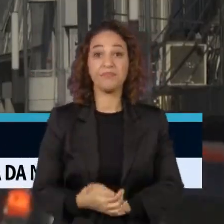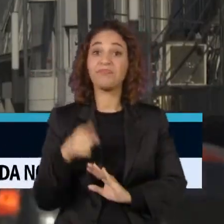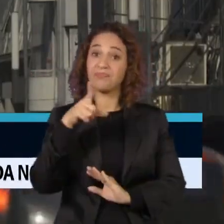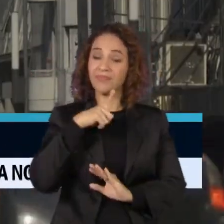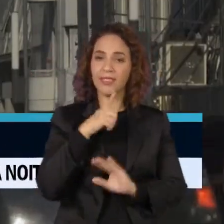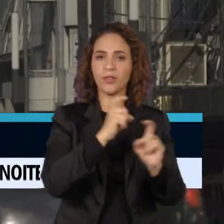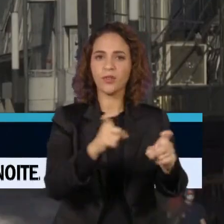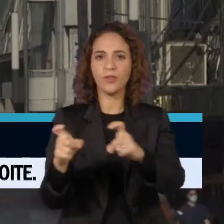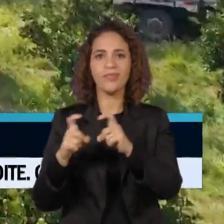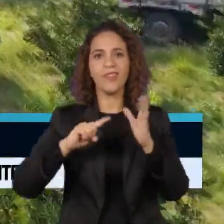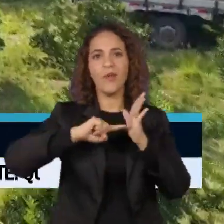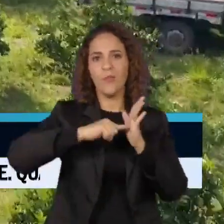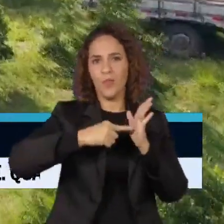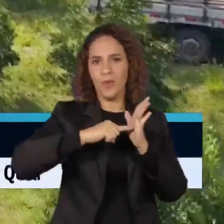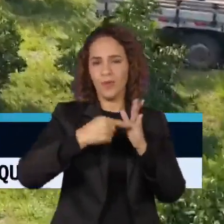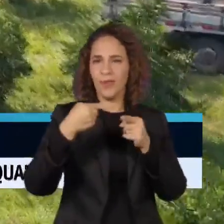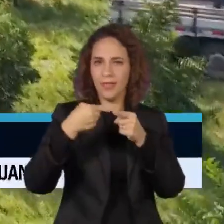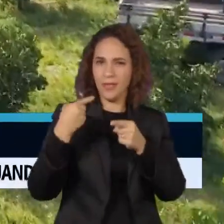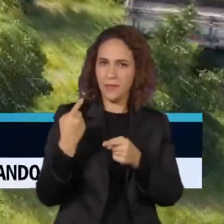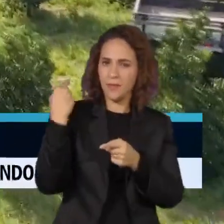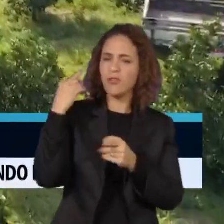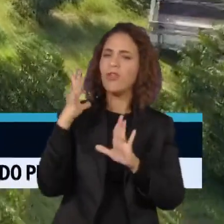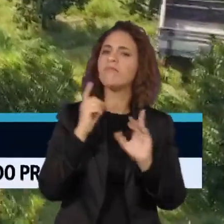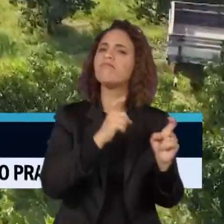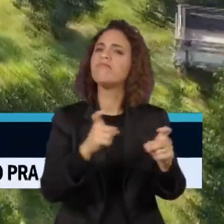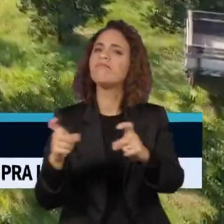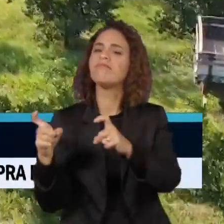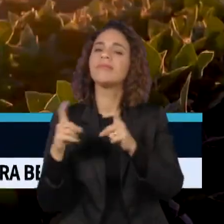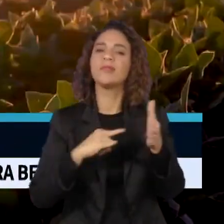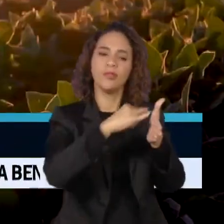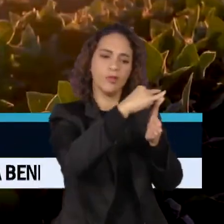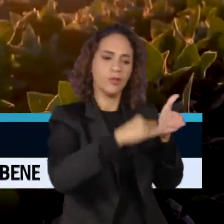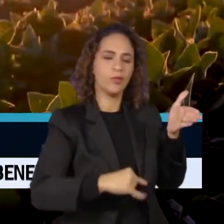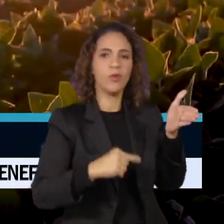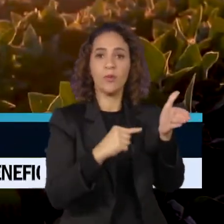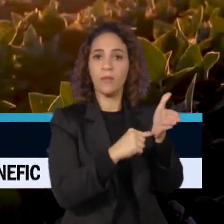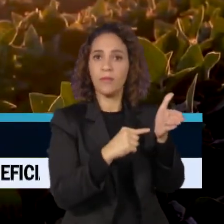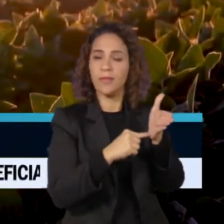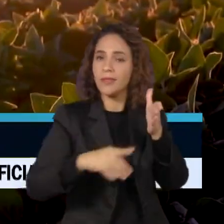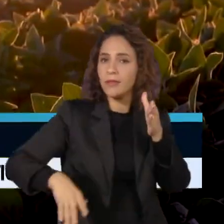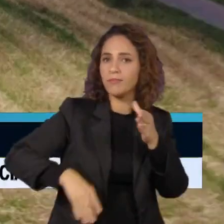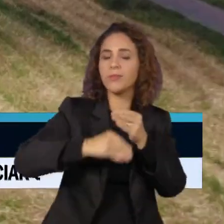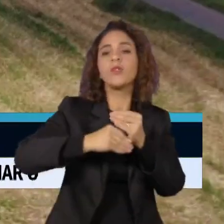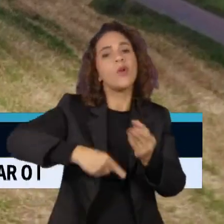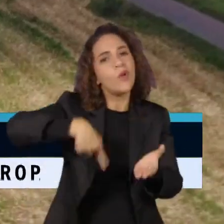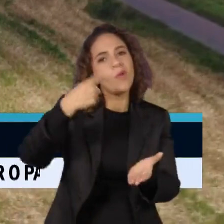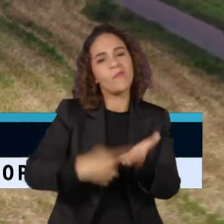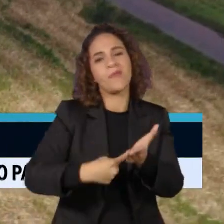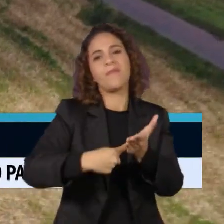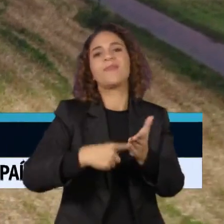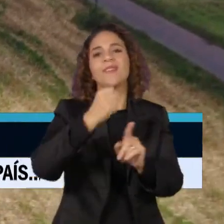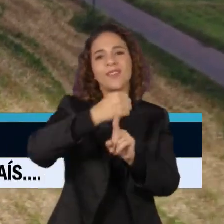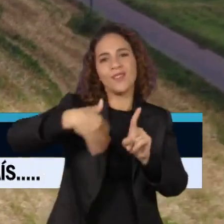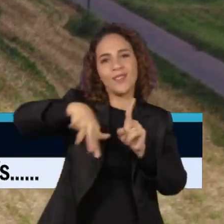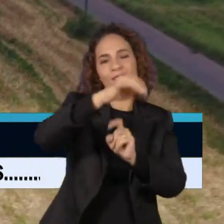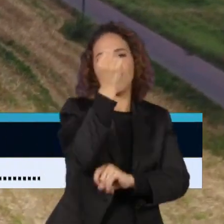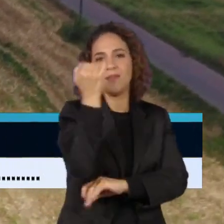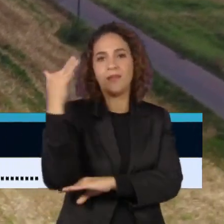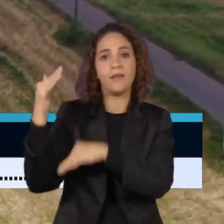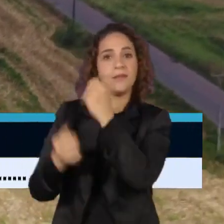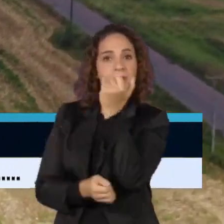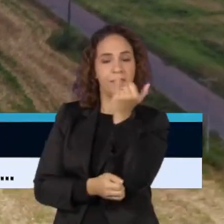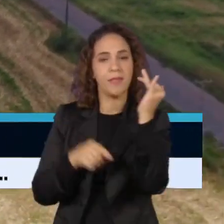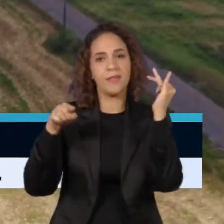Buenos Aires essa semana, foi discutido o documento adicional de compromissos socioambientais apresentado